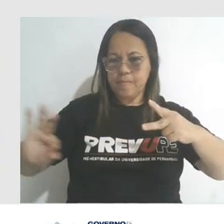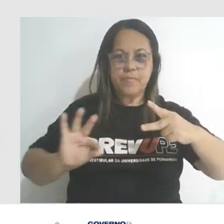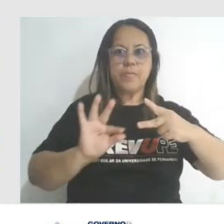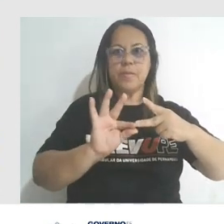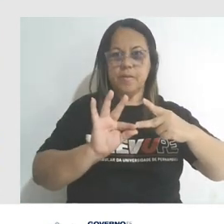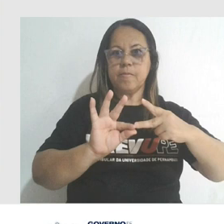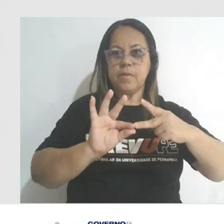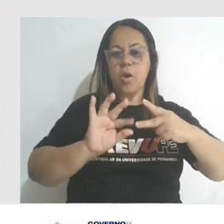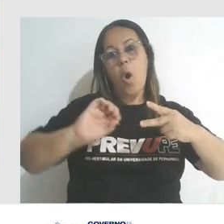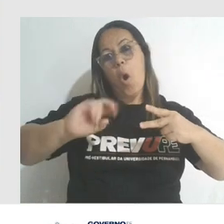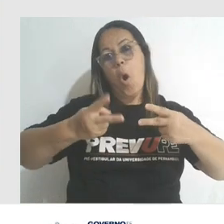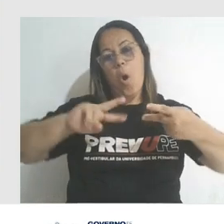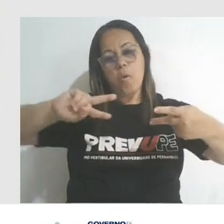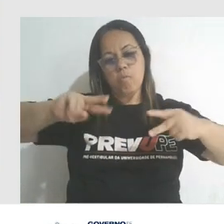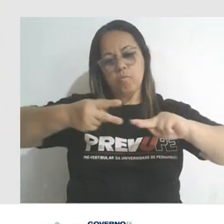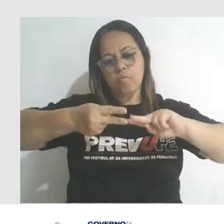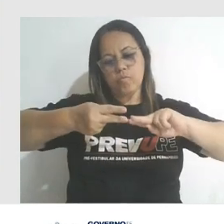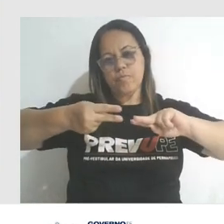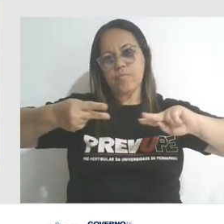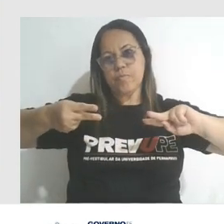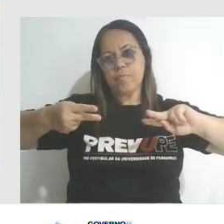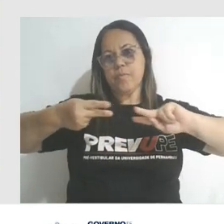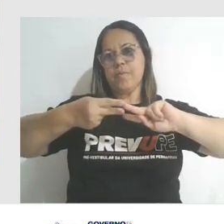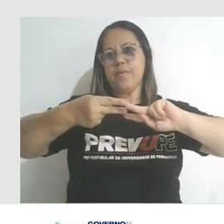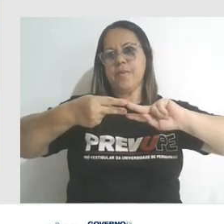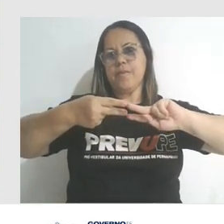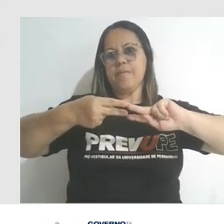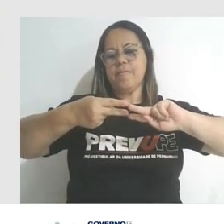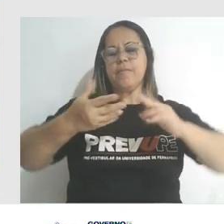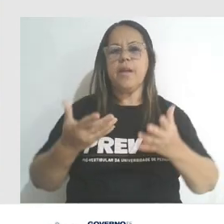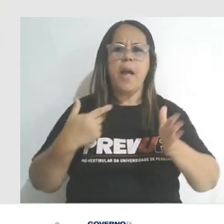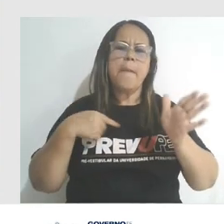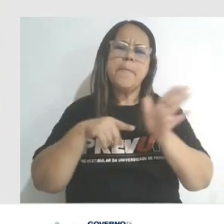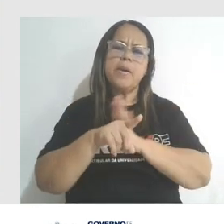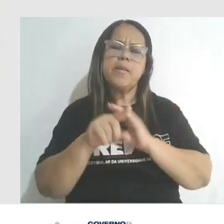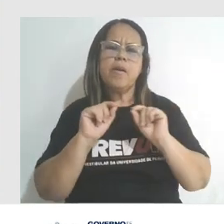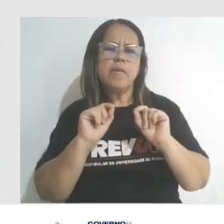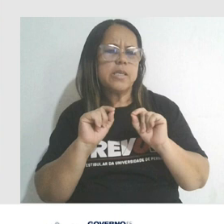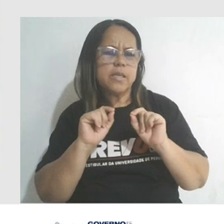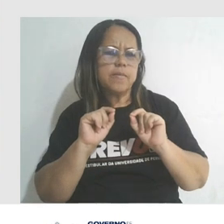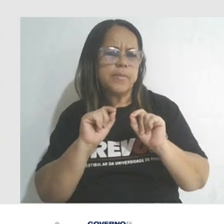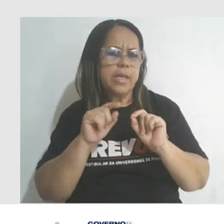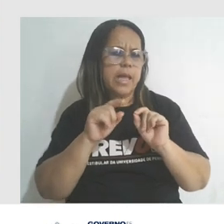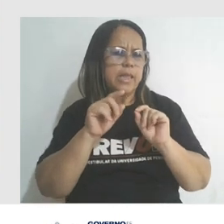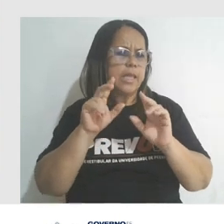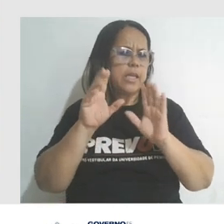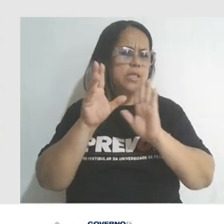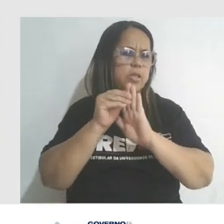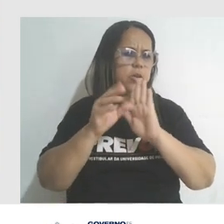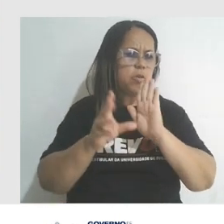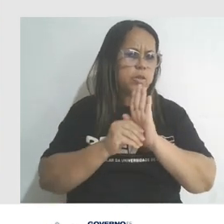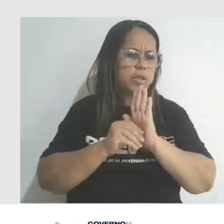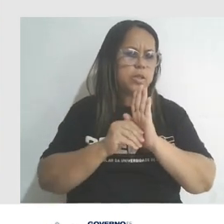né? Retirar ou até mesmo editar esses trechos, né? E a pergunta quer saber, nesse contexto, uma aplicação